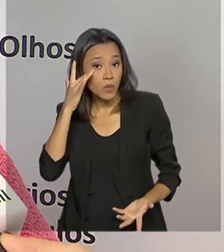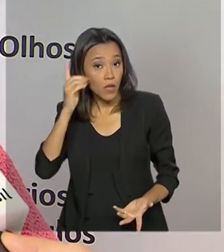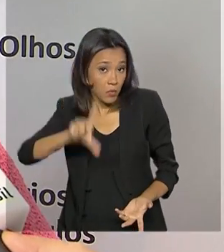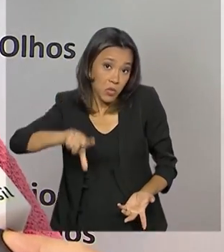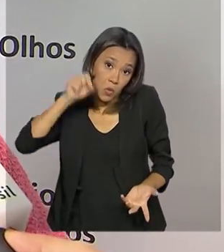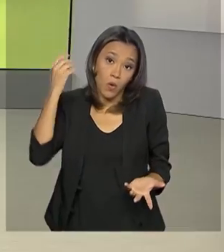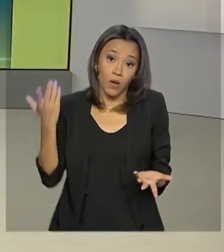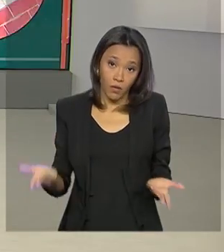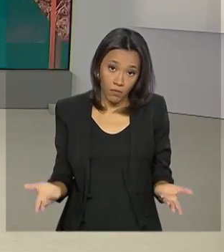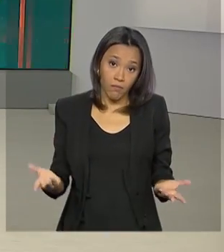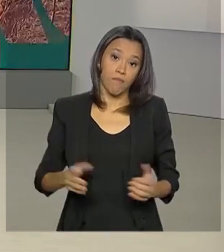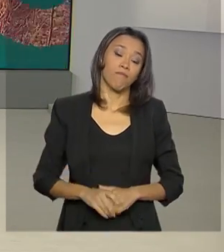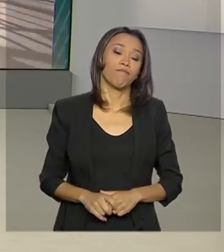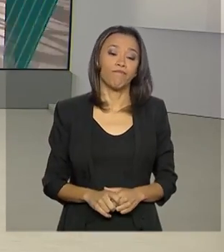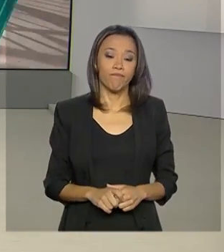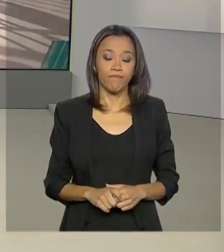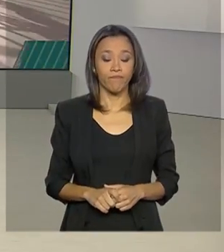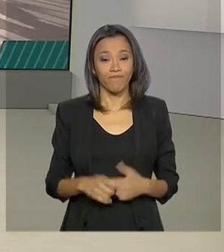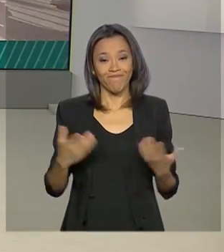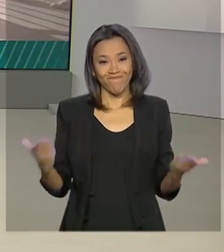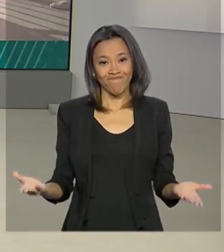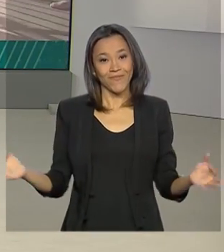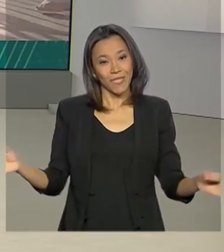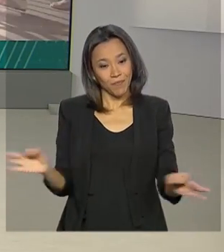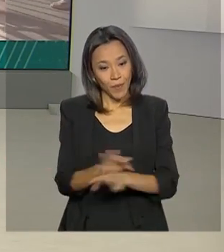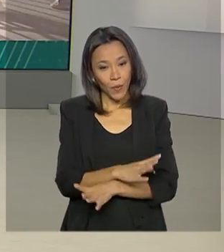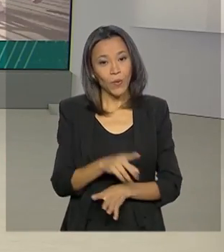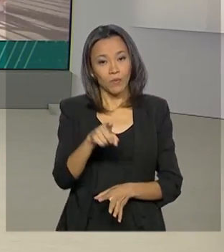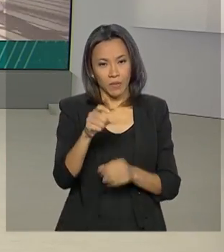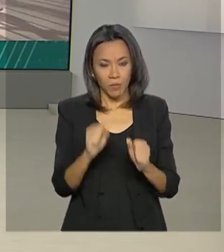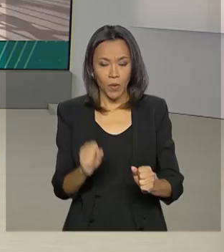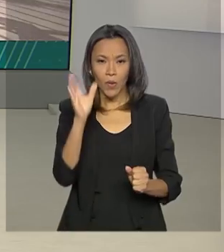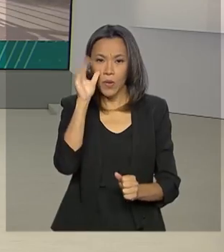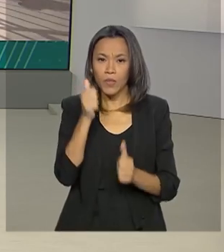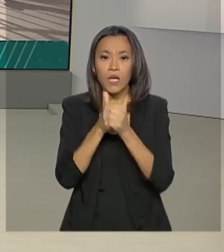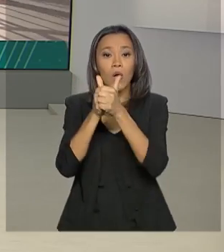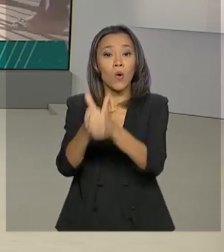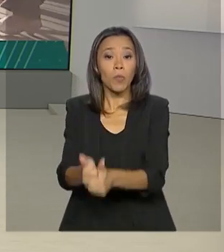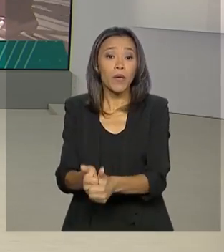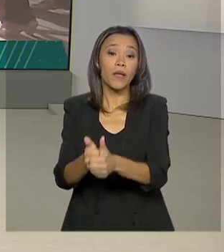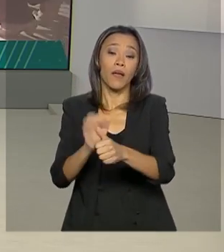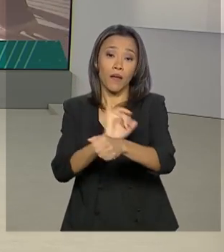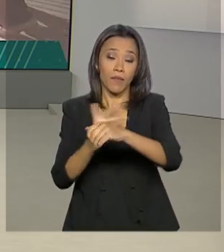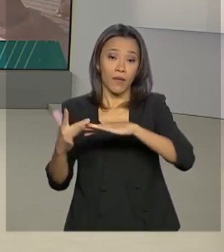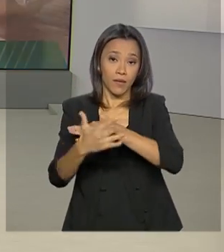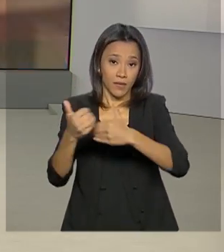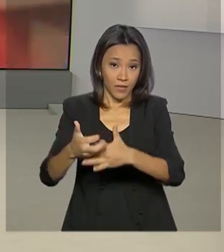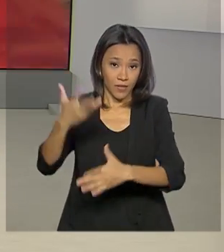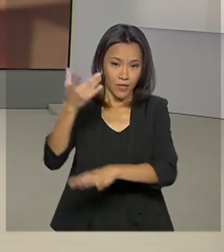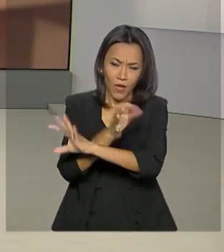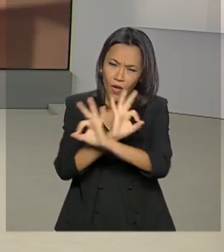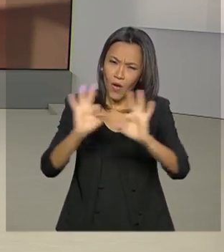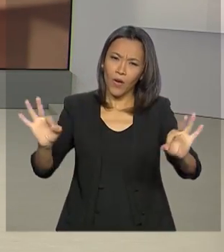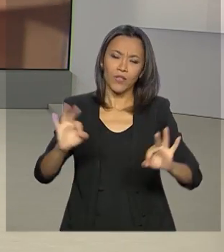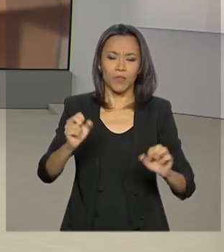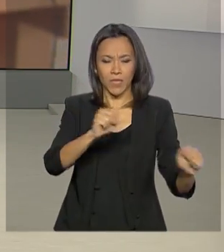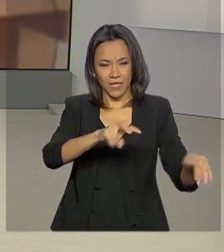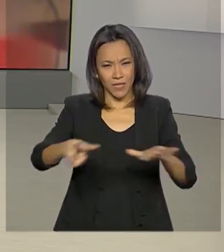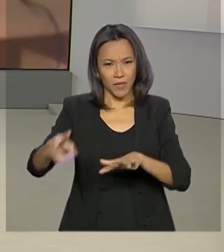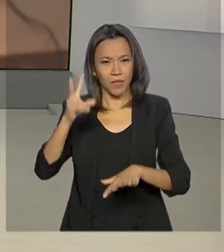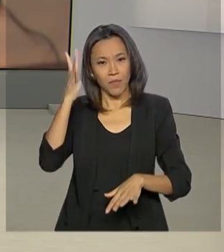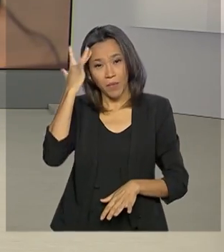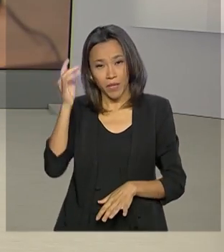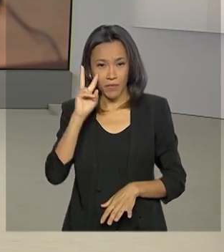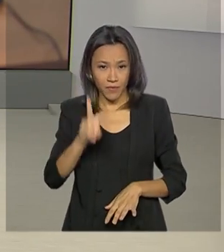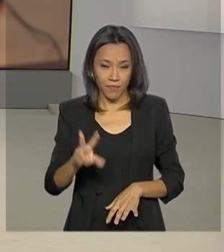escolha, né? O Brasil em Dia termina aqui, você pode nos acompanhar também pelas redes sociais. Ótima semana para você, nos vemos